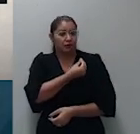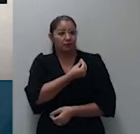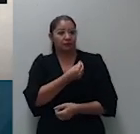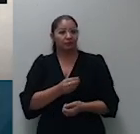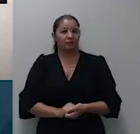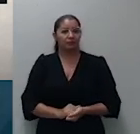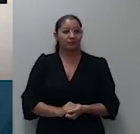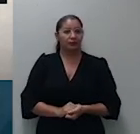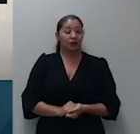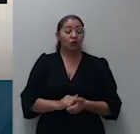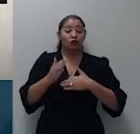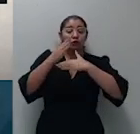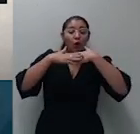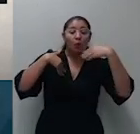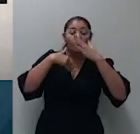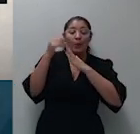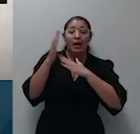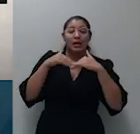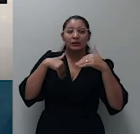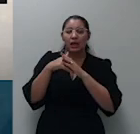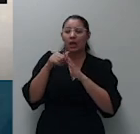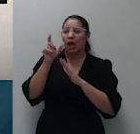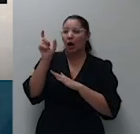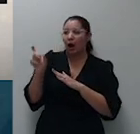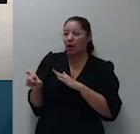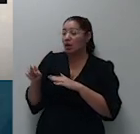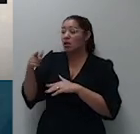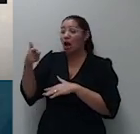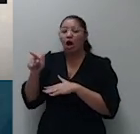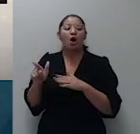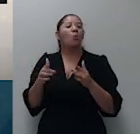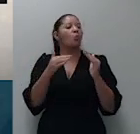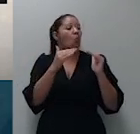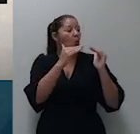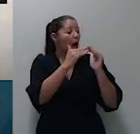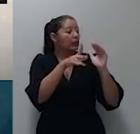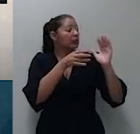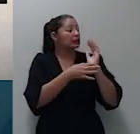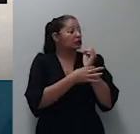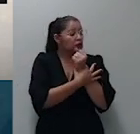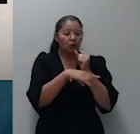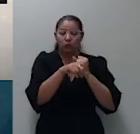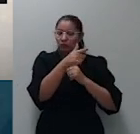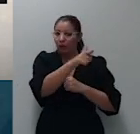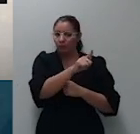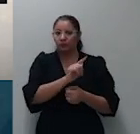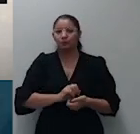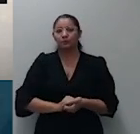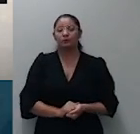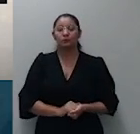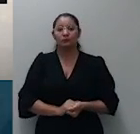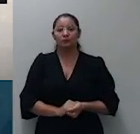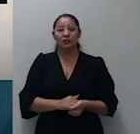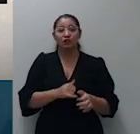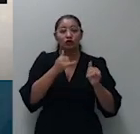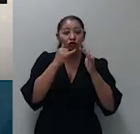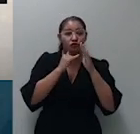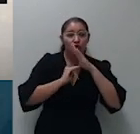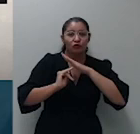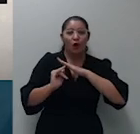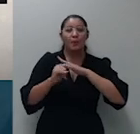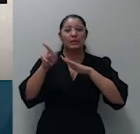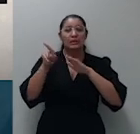estipulante e não asseguradora o dever de prestar aos segurados aderentes informações sobre os limites e